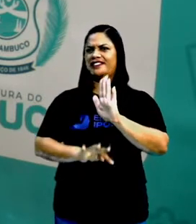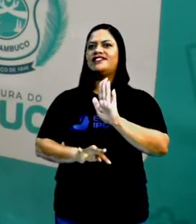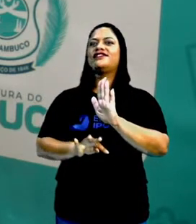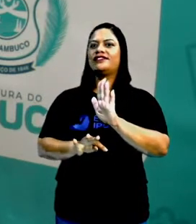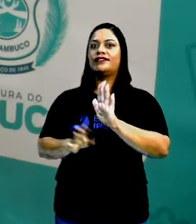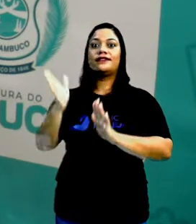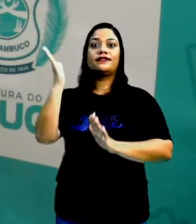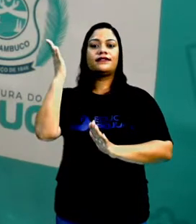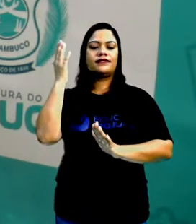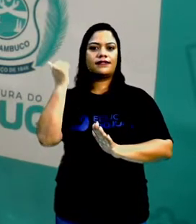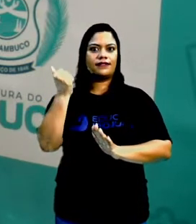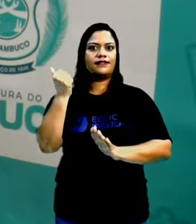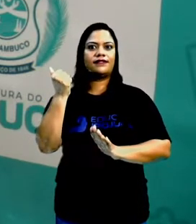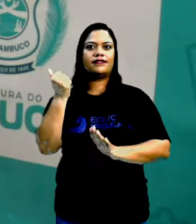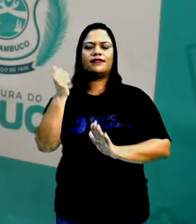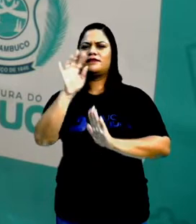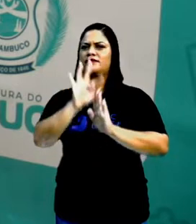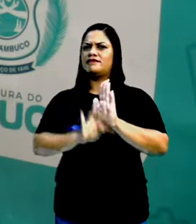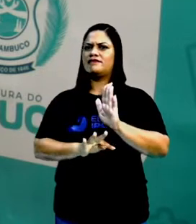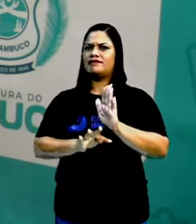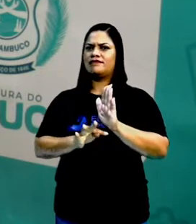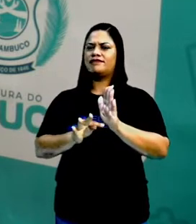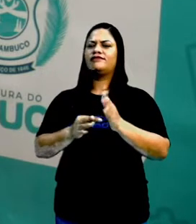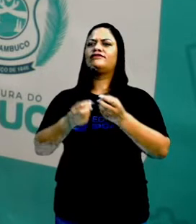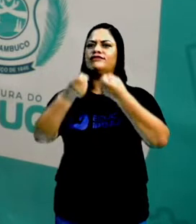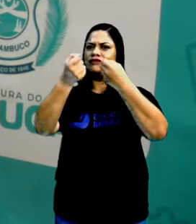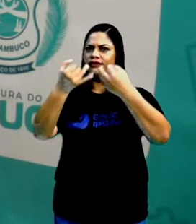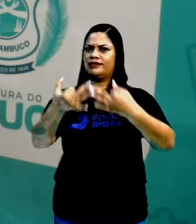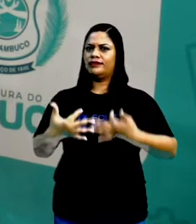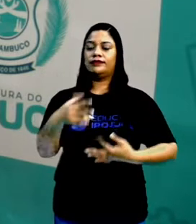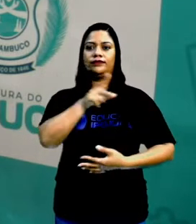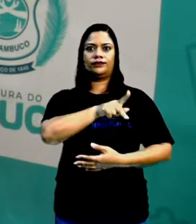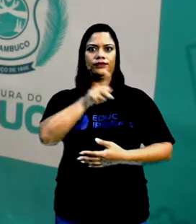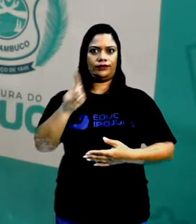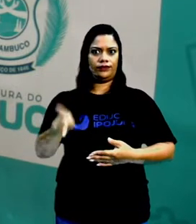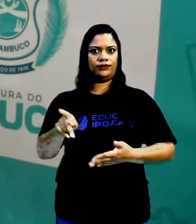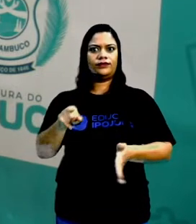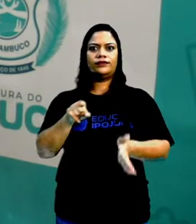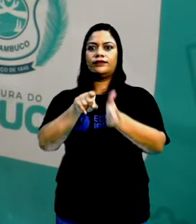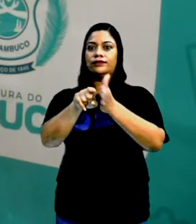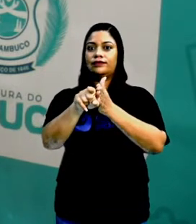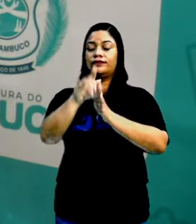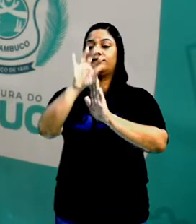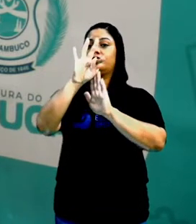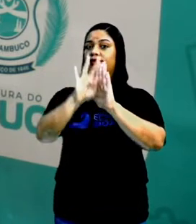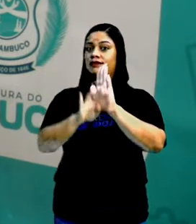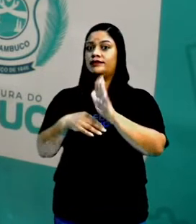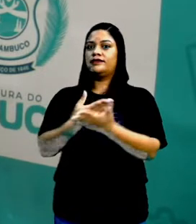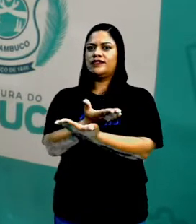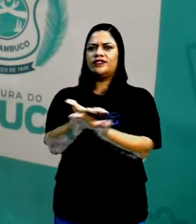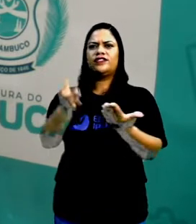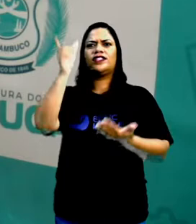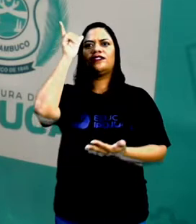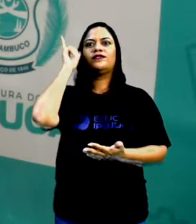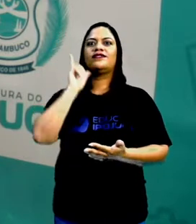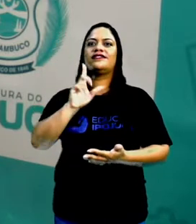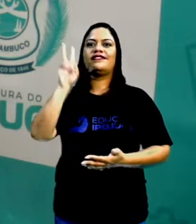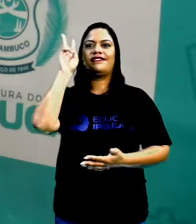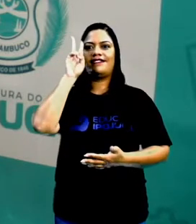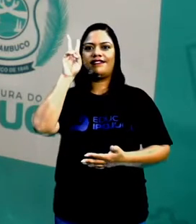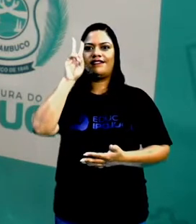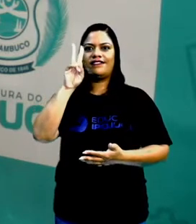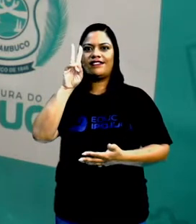saber do que o texto fala e quando o seu professor passa aquele questionário sobre o texto, você consegue lembrar